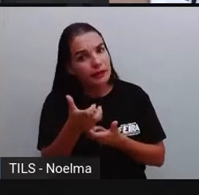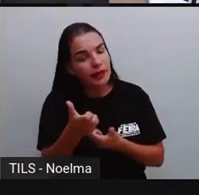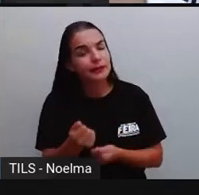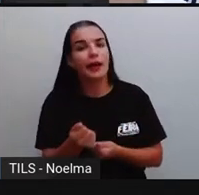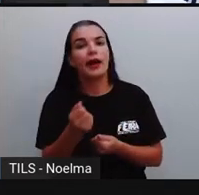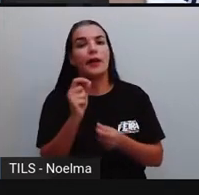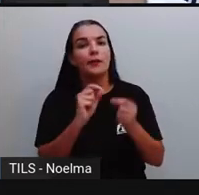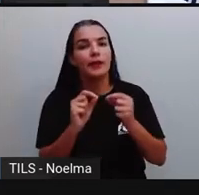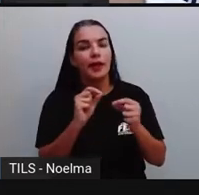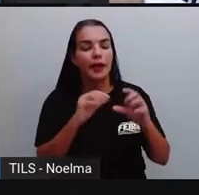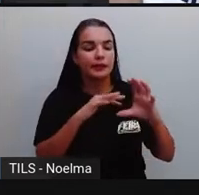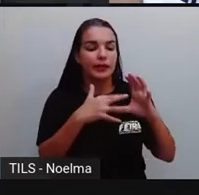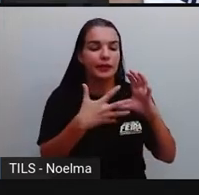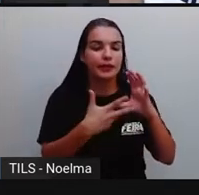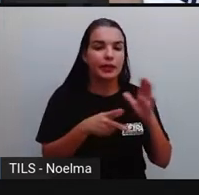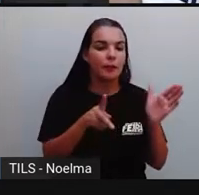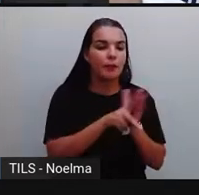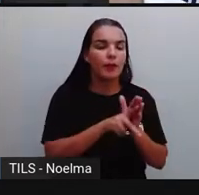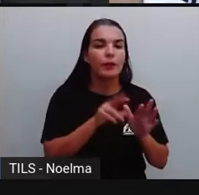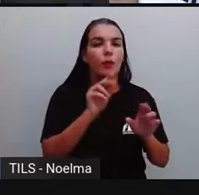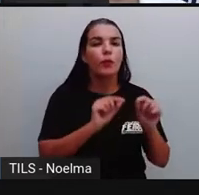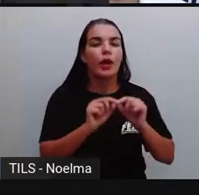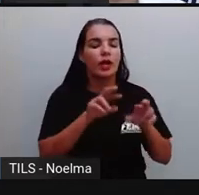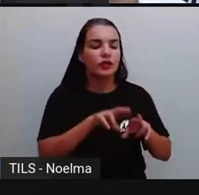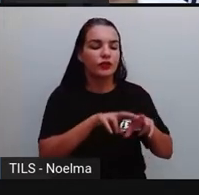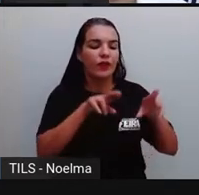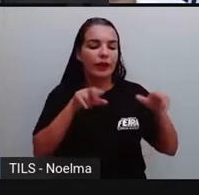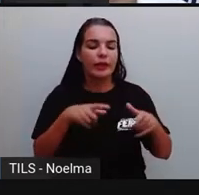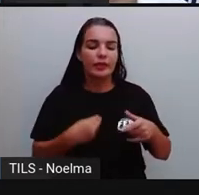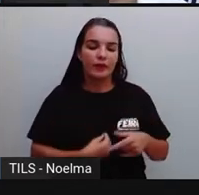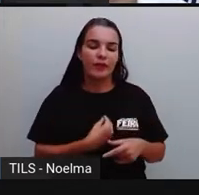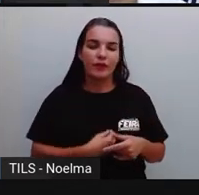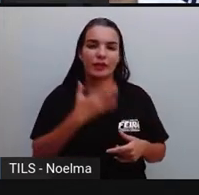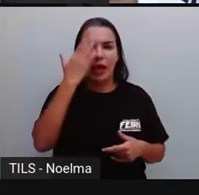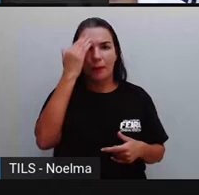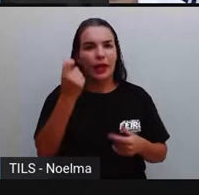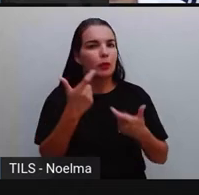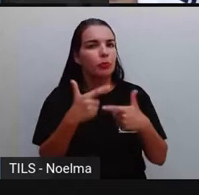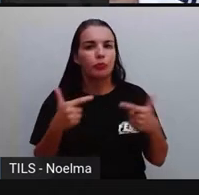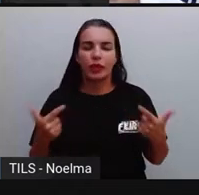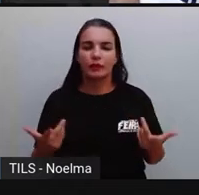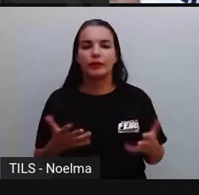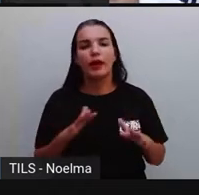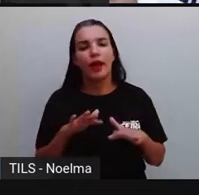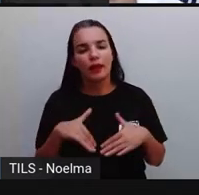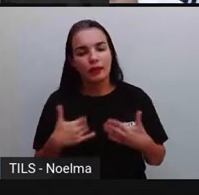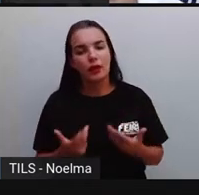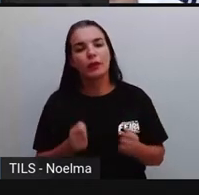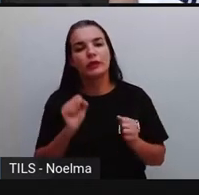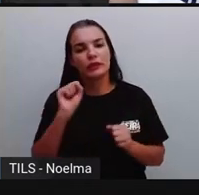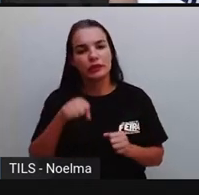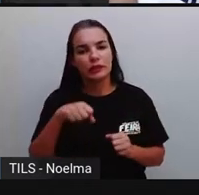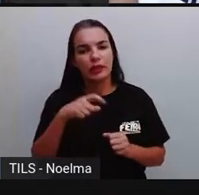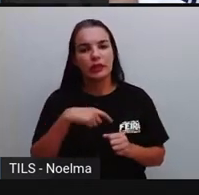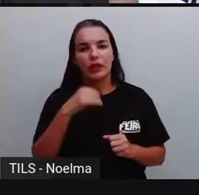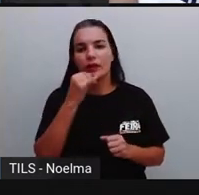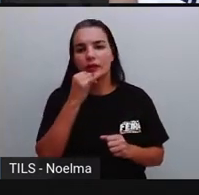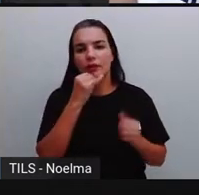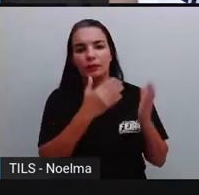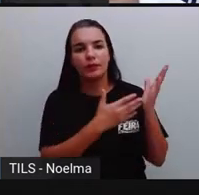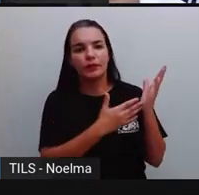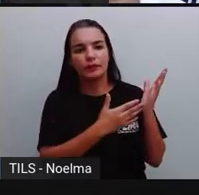os agressores têm de conviver com a diferença. Aqui a gente tem alguns exemplos de intolerância, né?